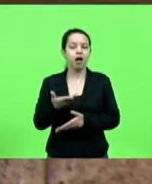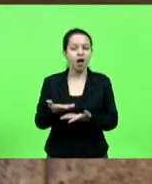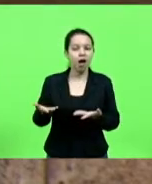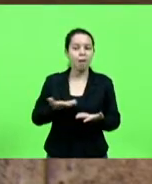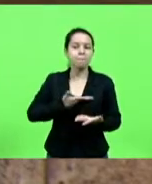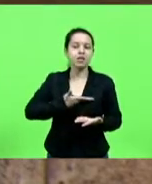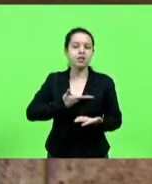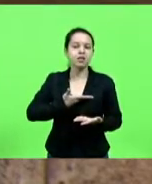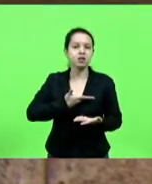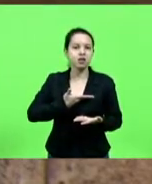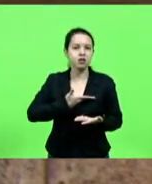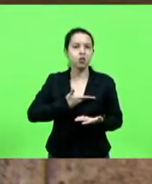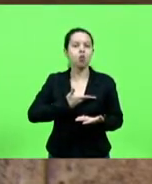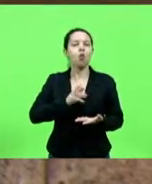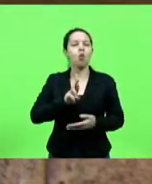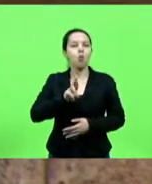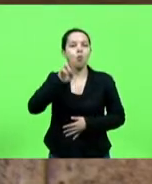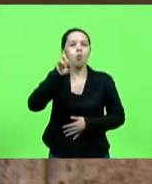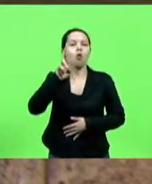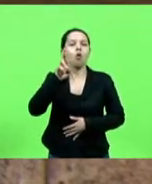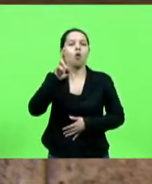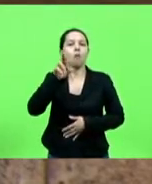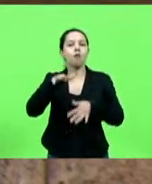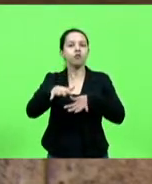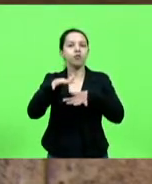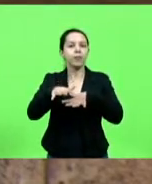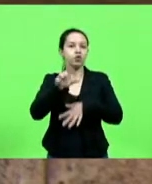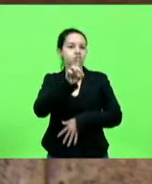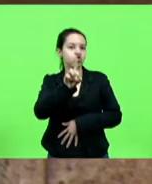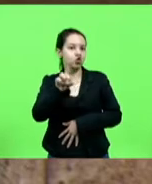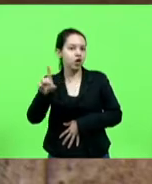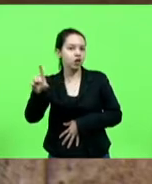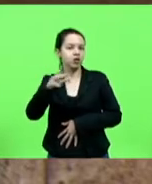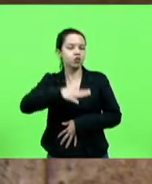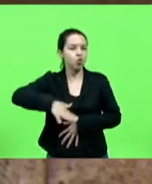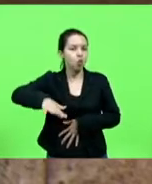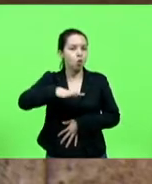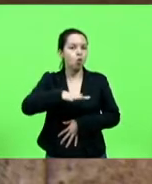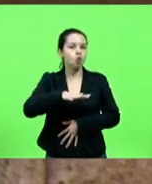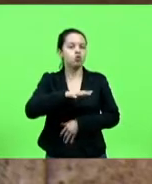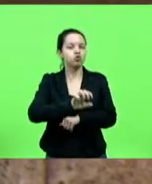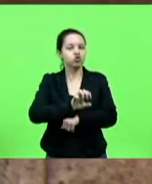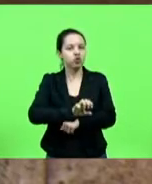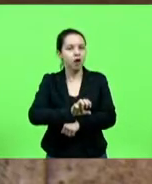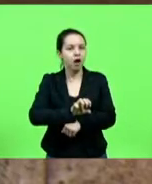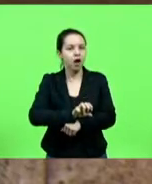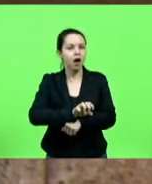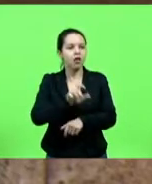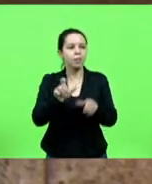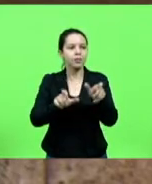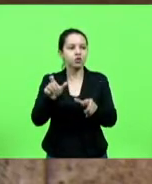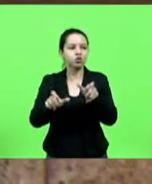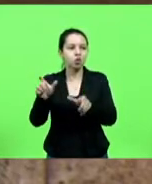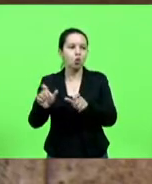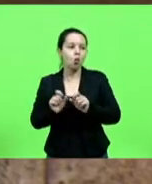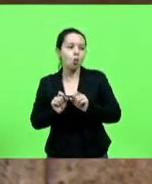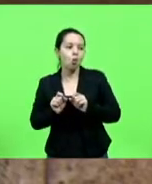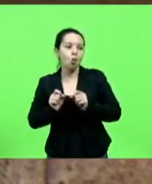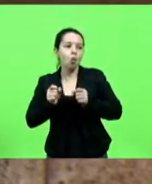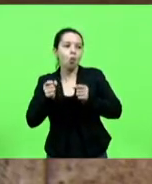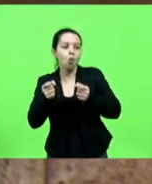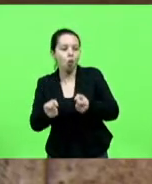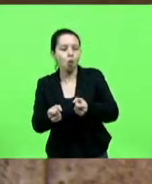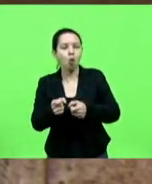que encabeçam movimentos de direita em todo o Estado, pessoas que dedicam boa parte do seu